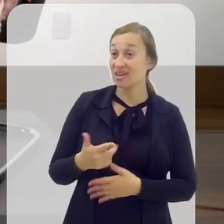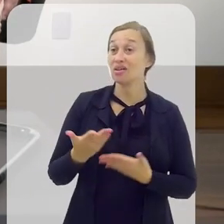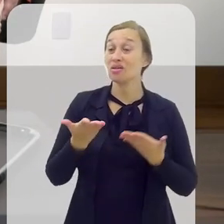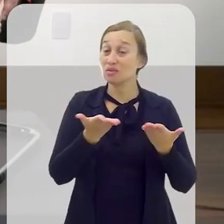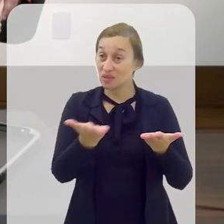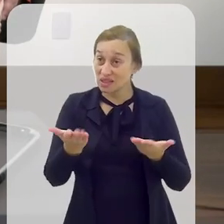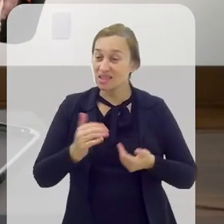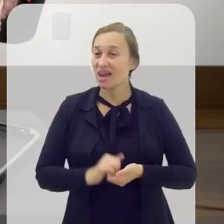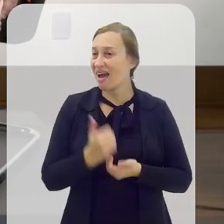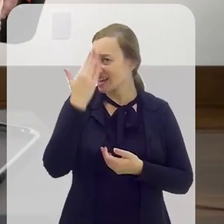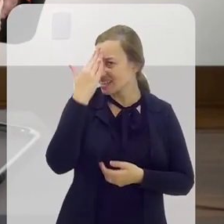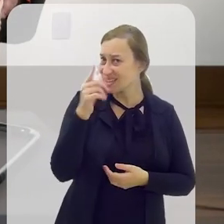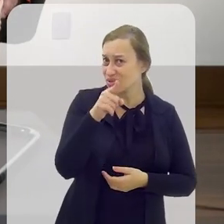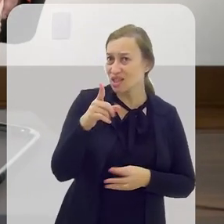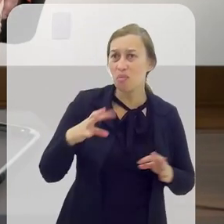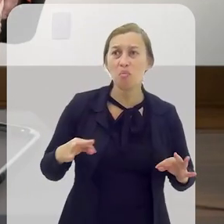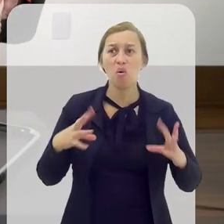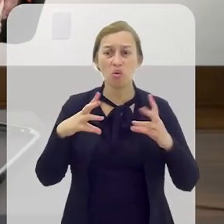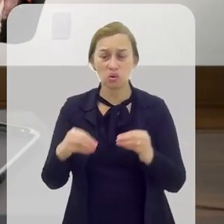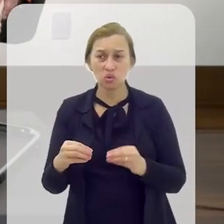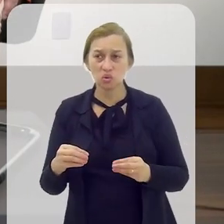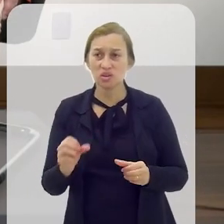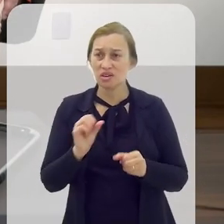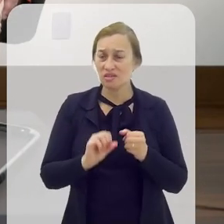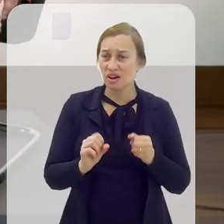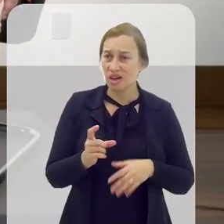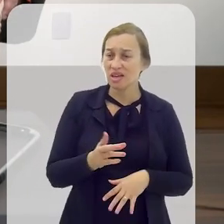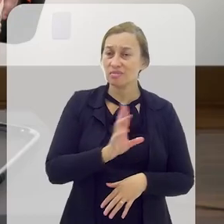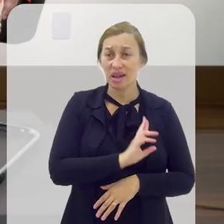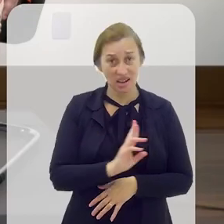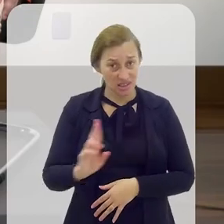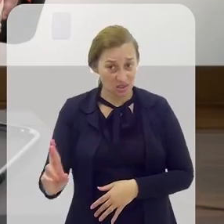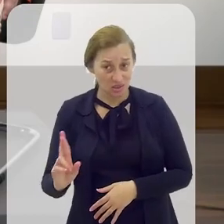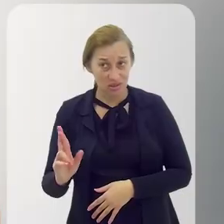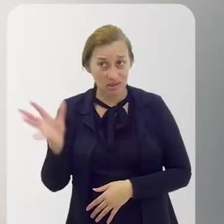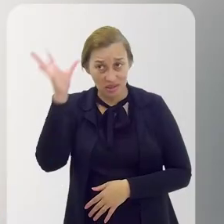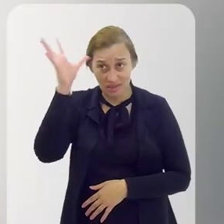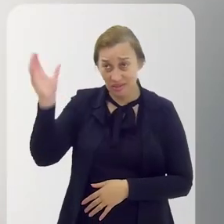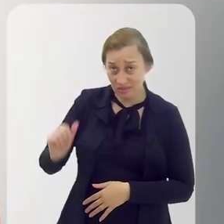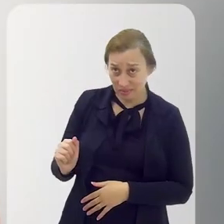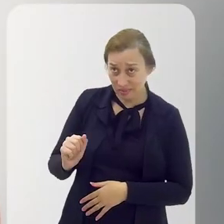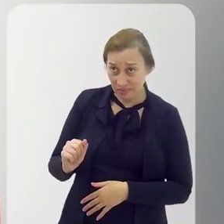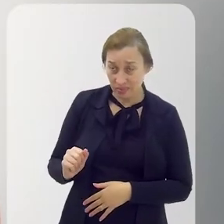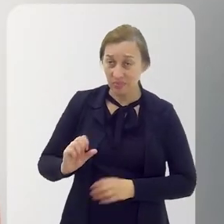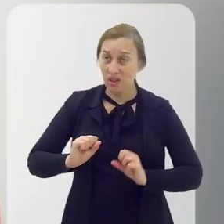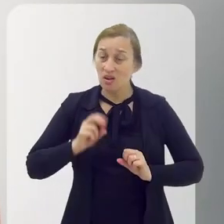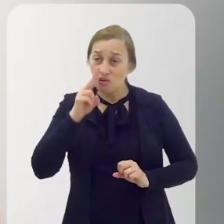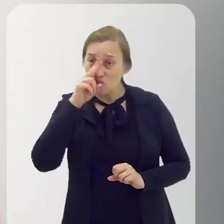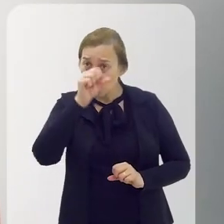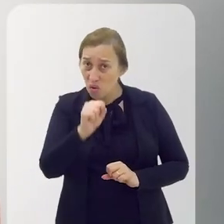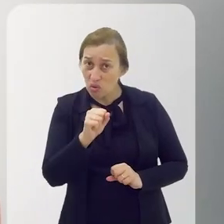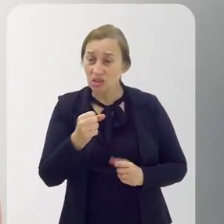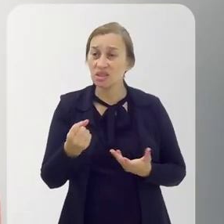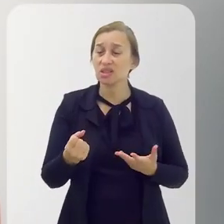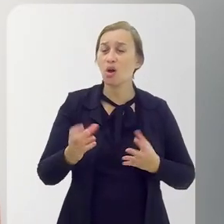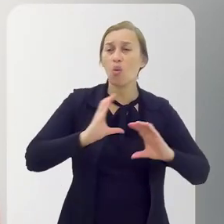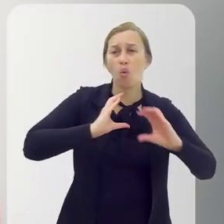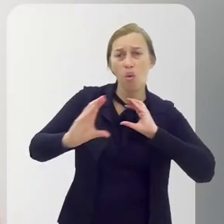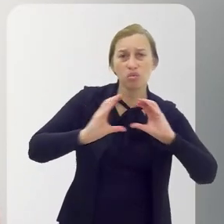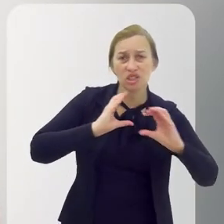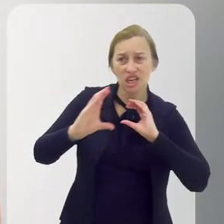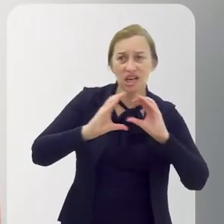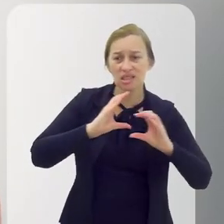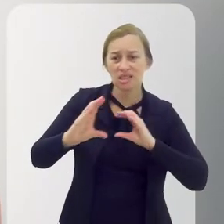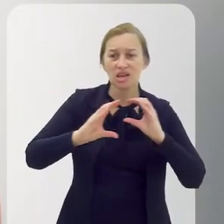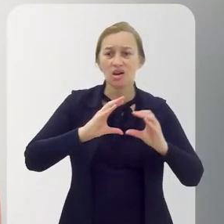aqui mais uma vez, como eu tinha falado. Agradecer a você por tudo que você faz pelas religiões de matriz africana, toda a